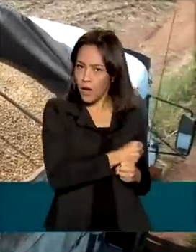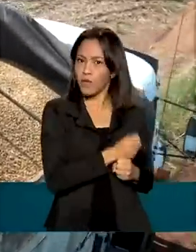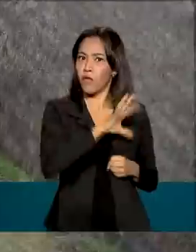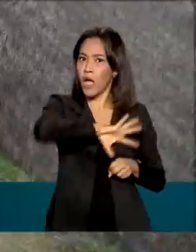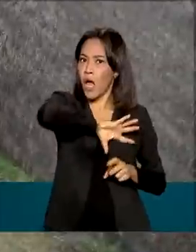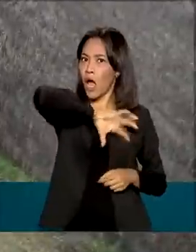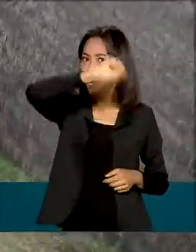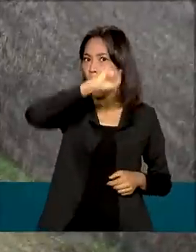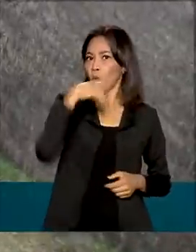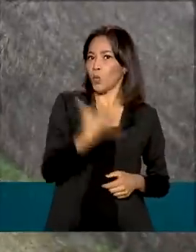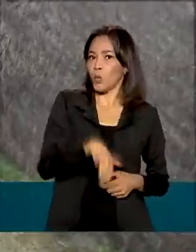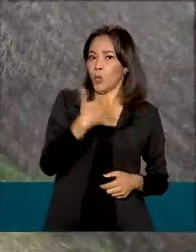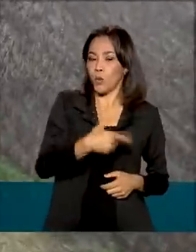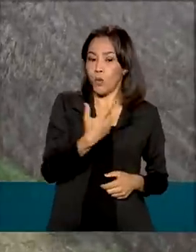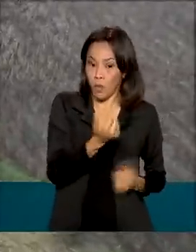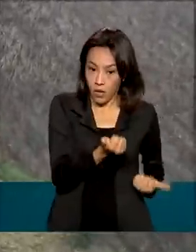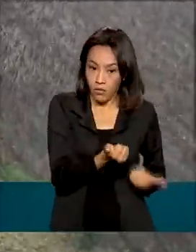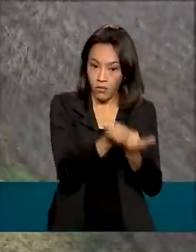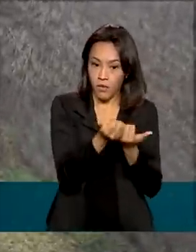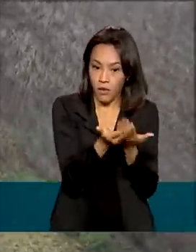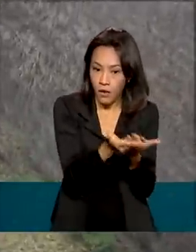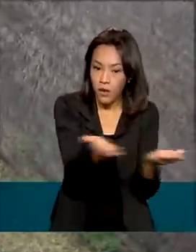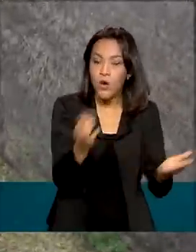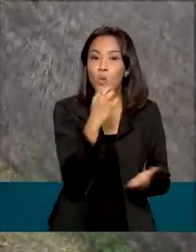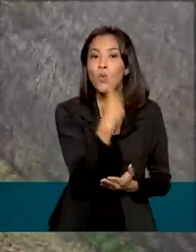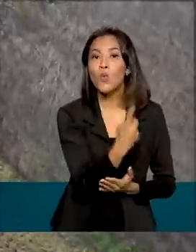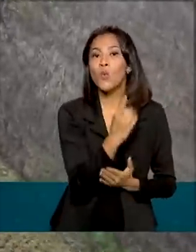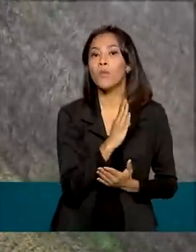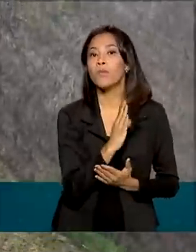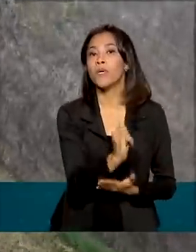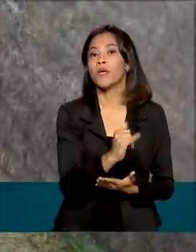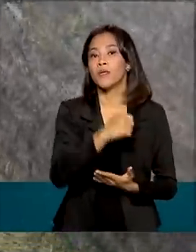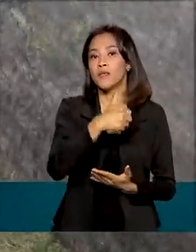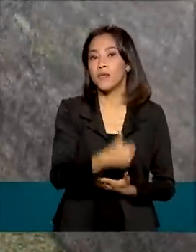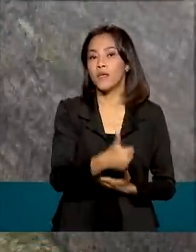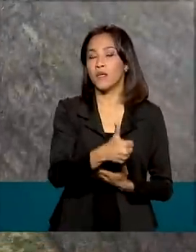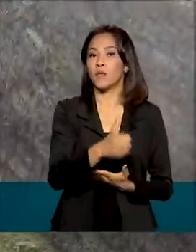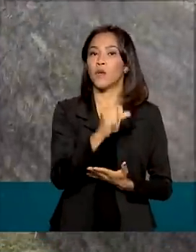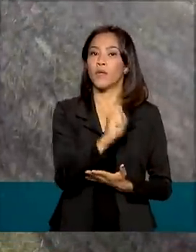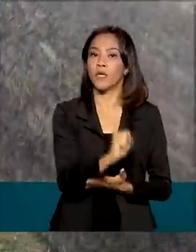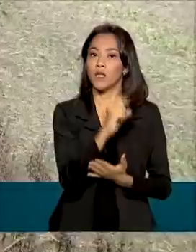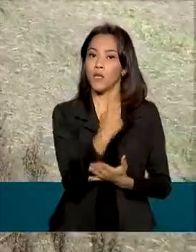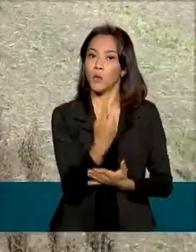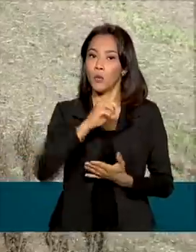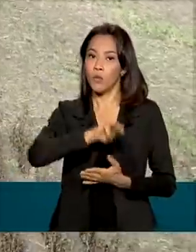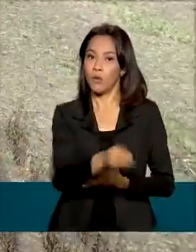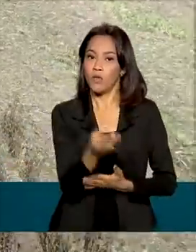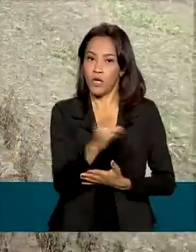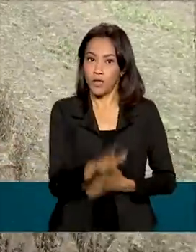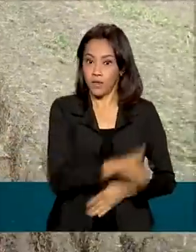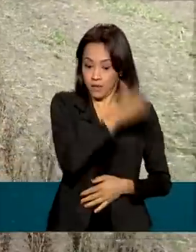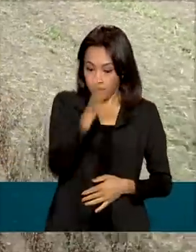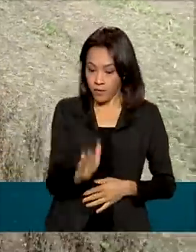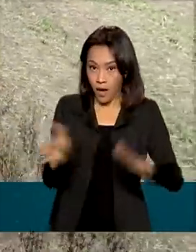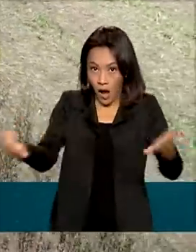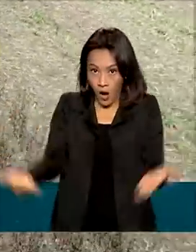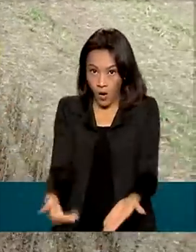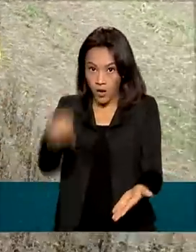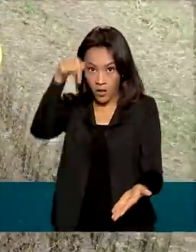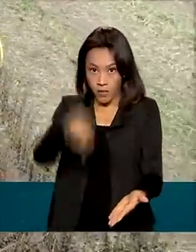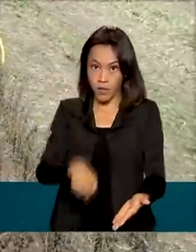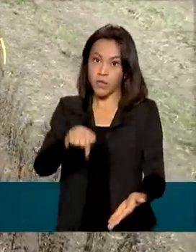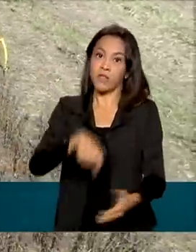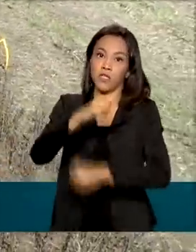recorde para cobrir o benefício, 1 bilhão e 181 milhões de reais. Agora, em 2022,